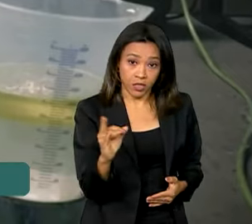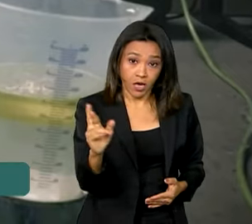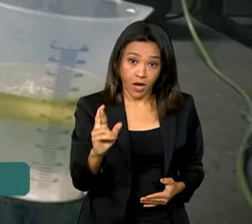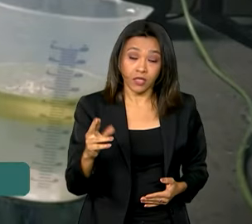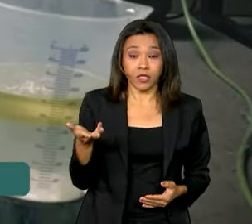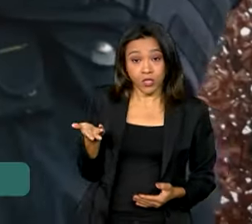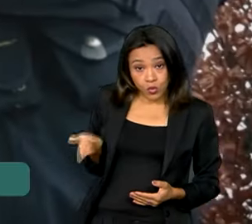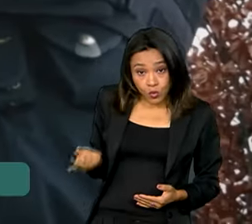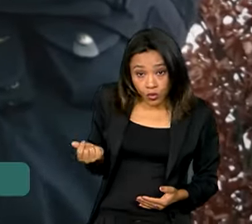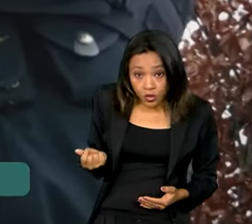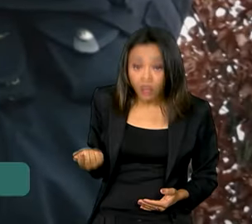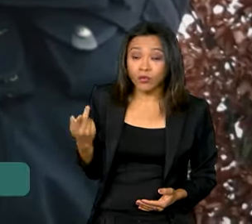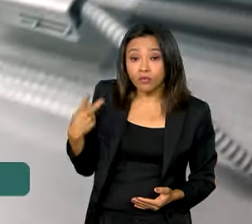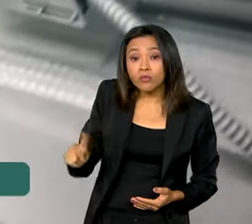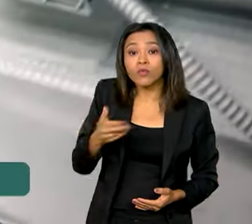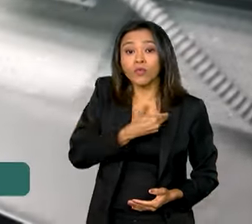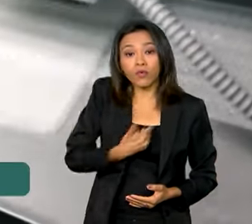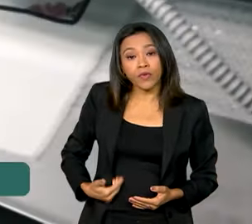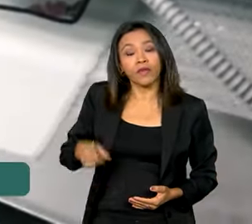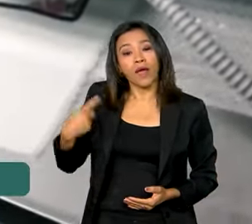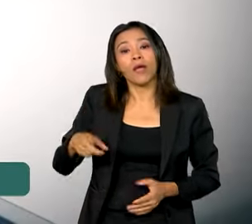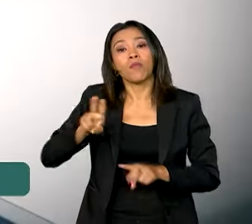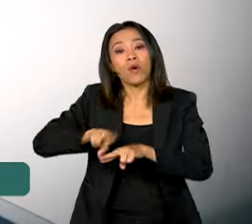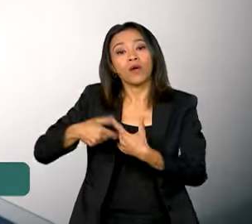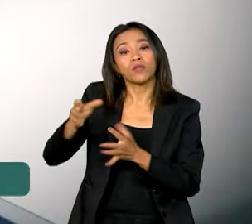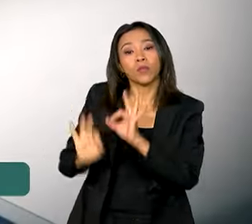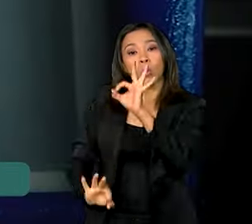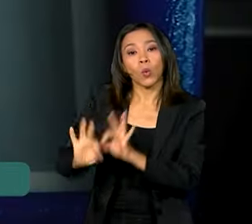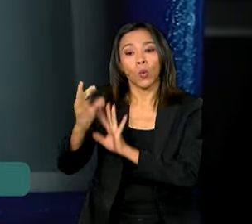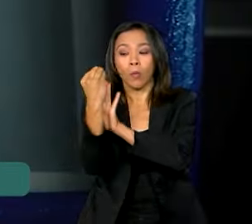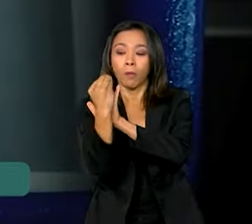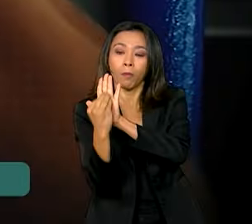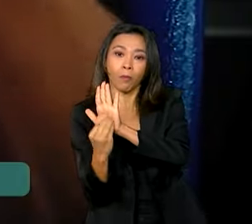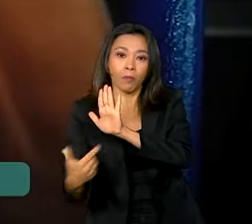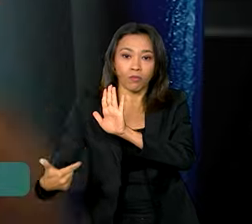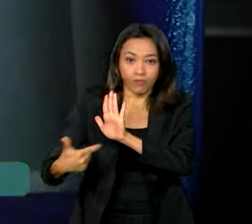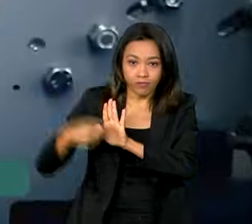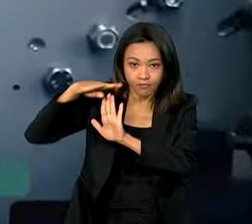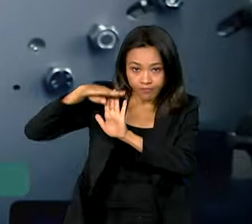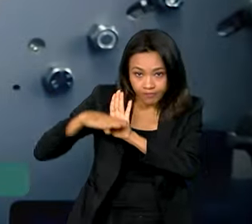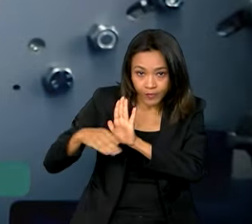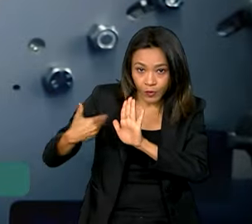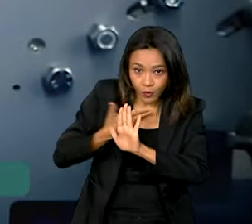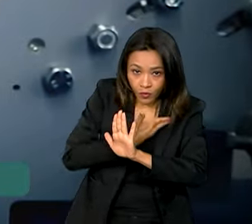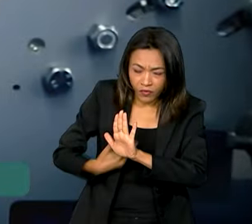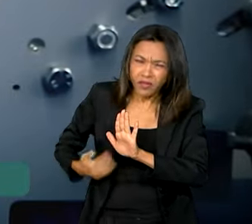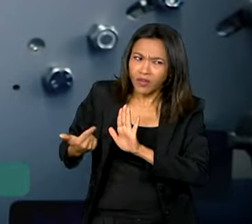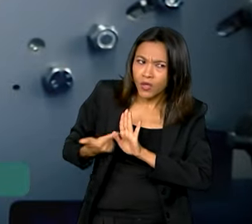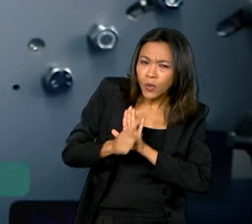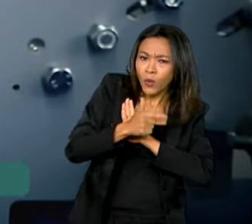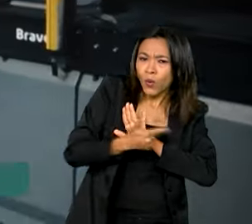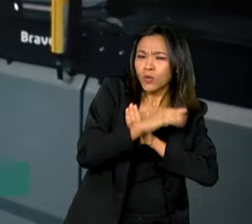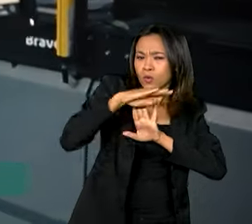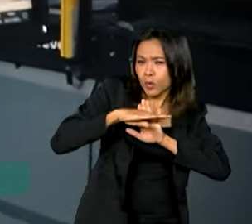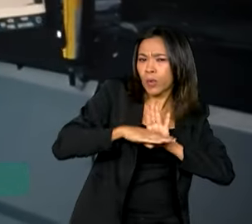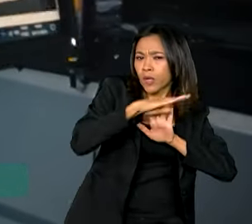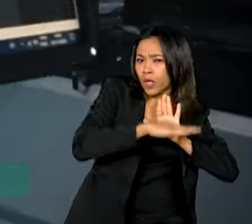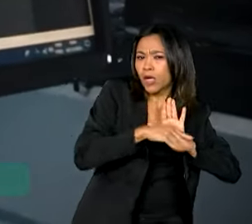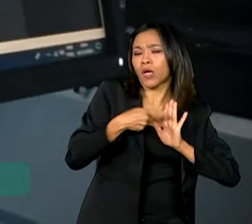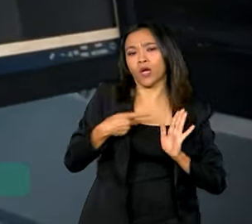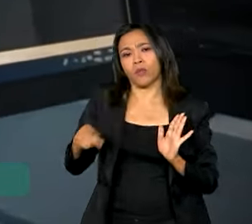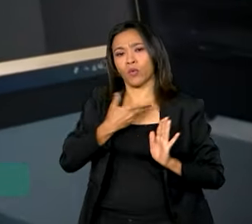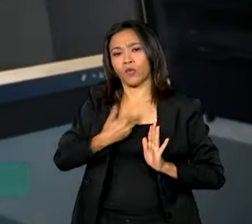públicos são provenientes do Plano Mais Produção, do Brasil Mais Produtivo e de outros programas governamentais.